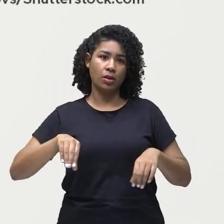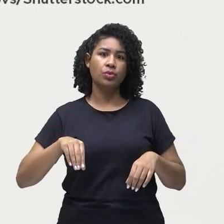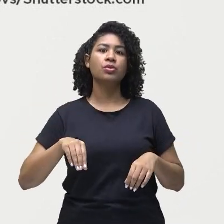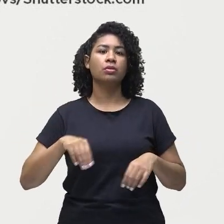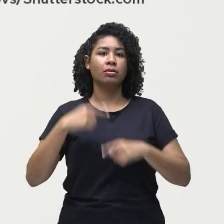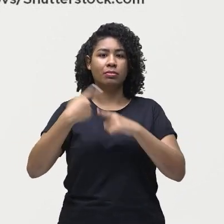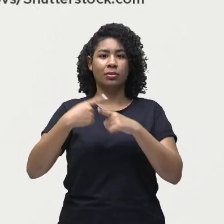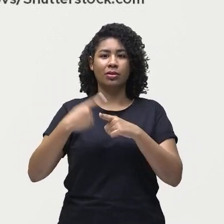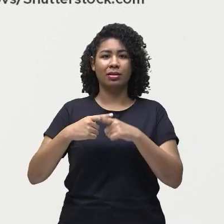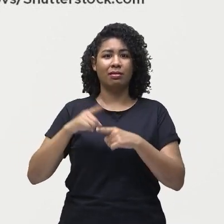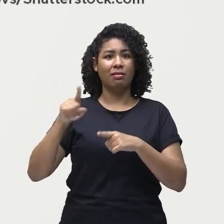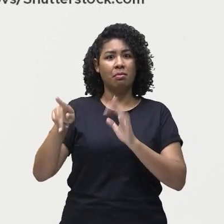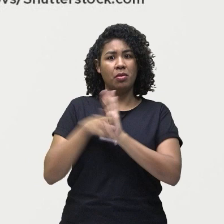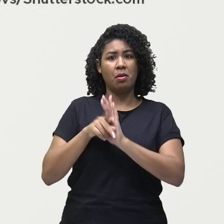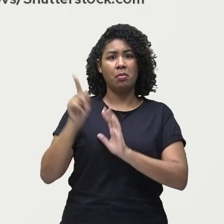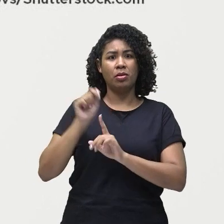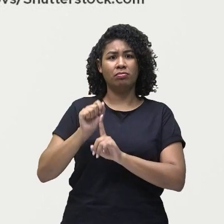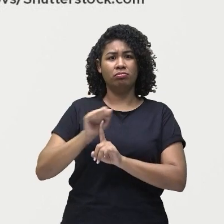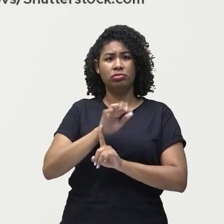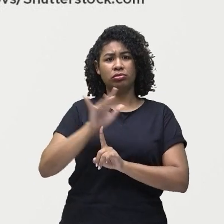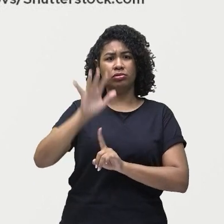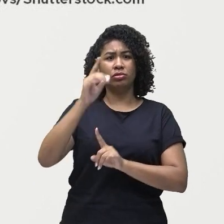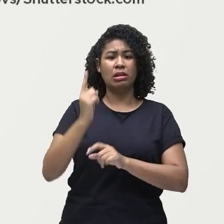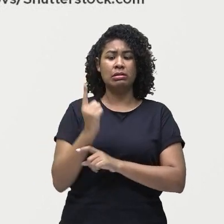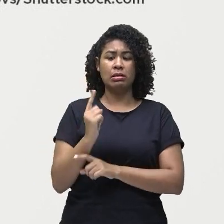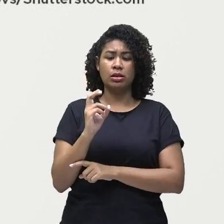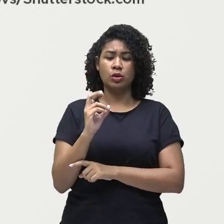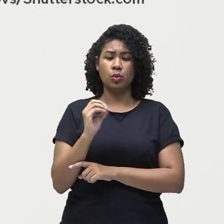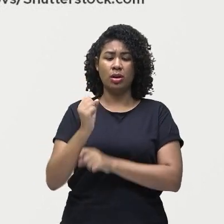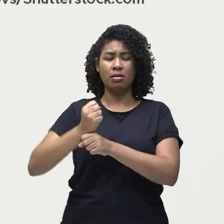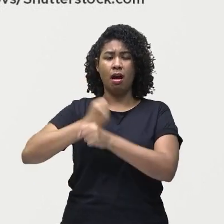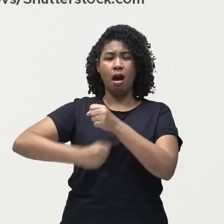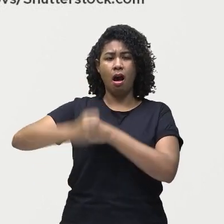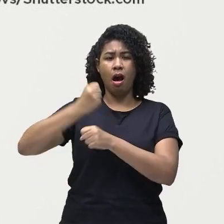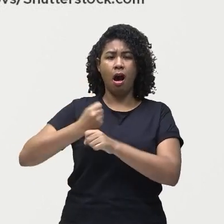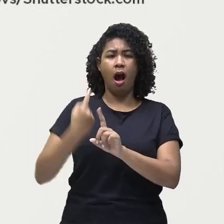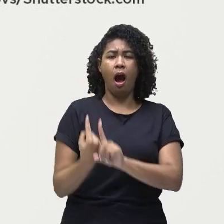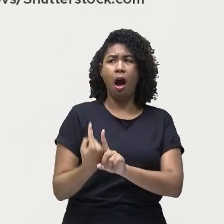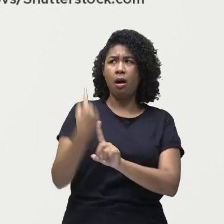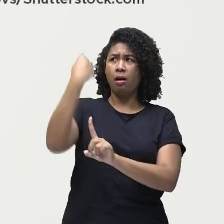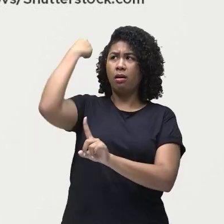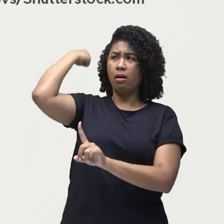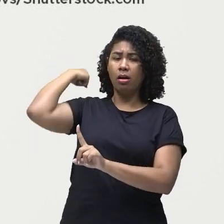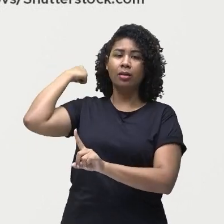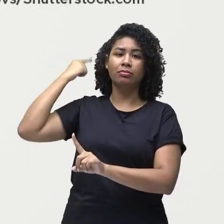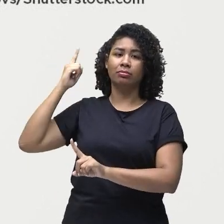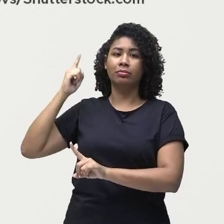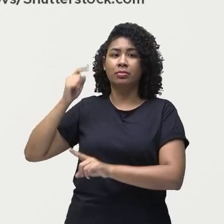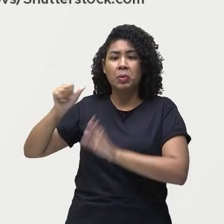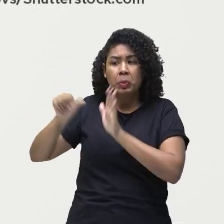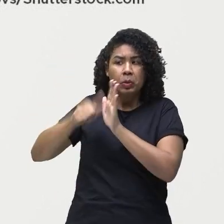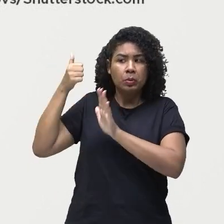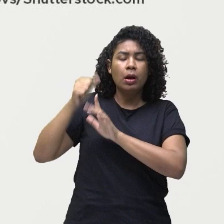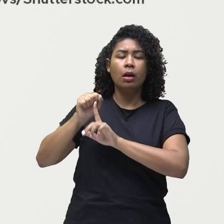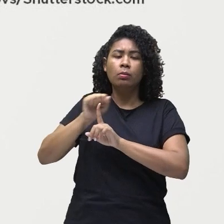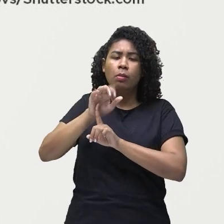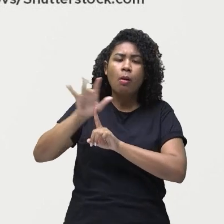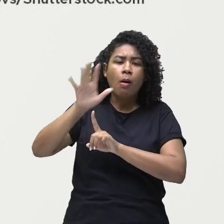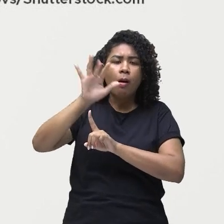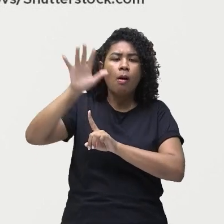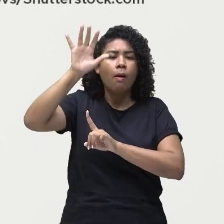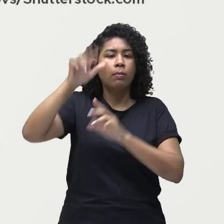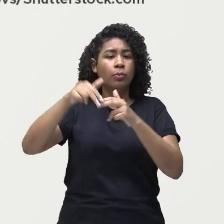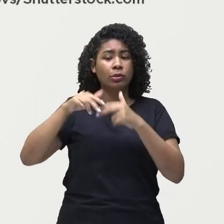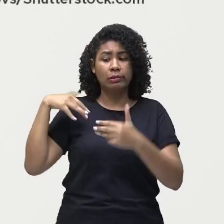foram jogados na atmosfera há 150 anos. Muito tempo, por isso, é necessário